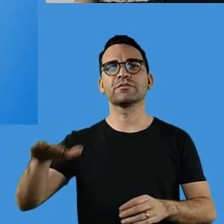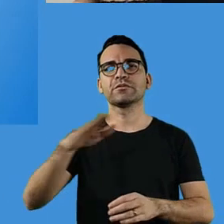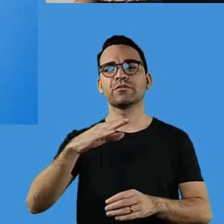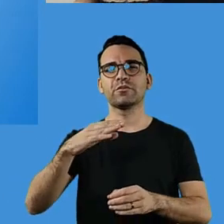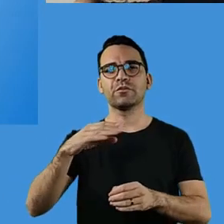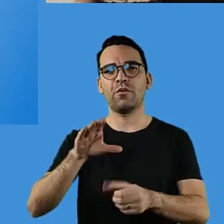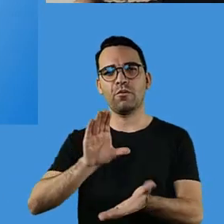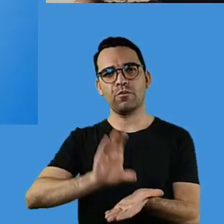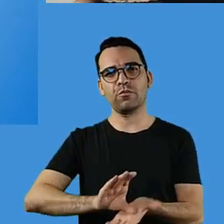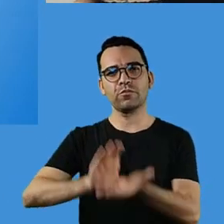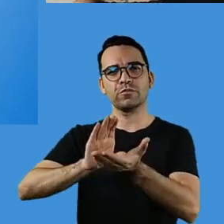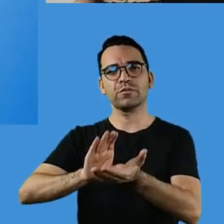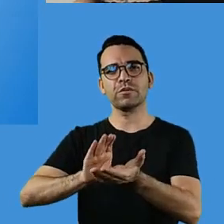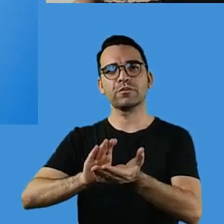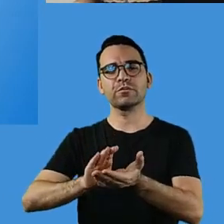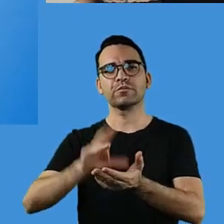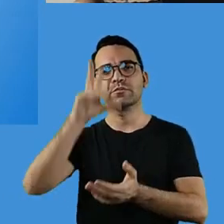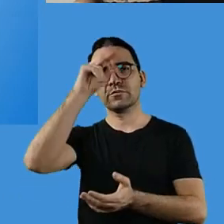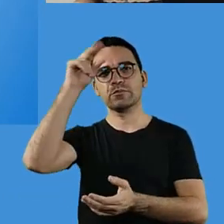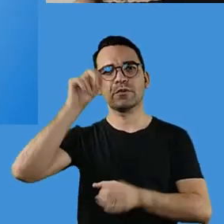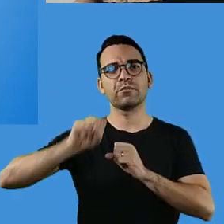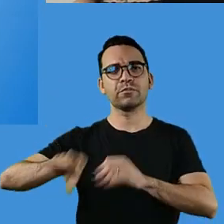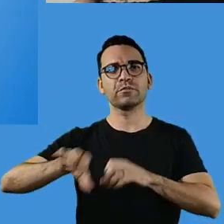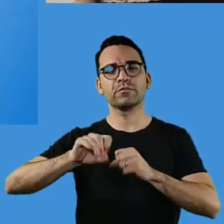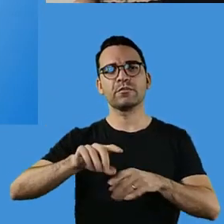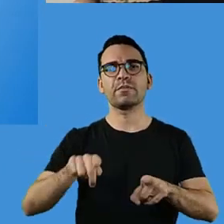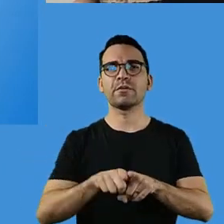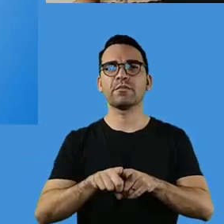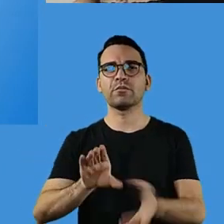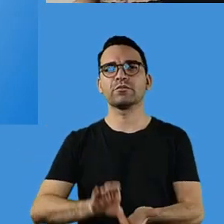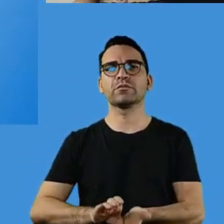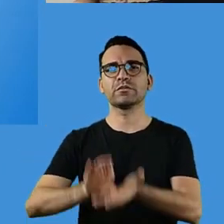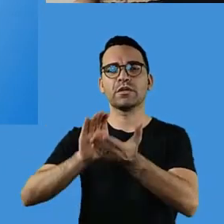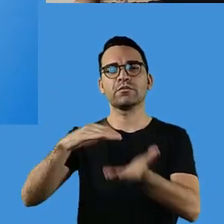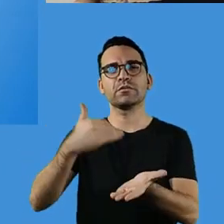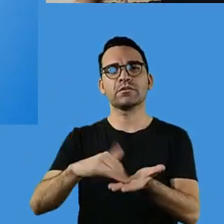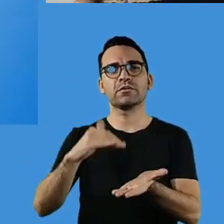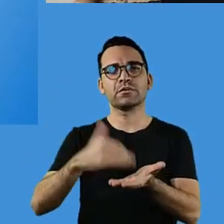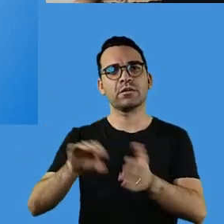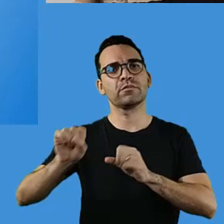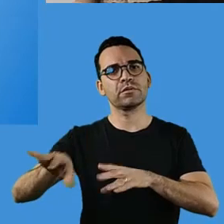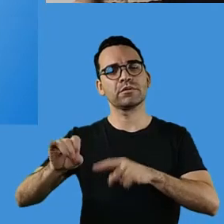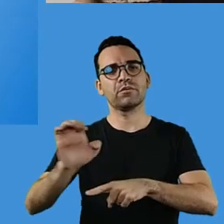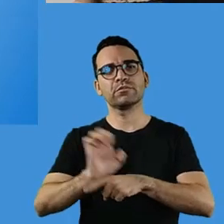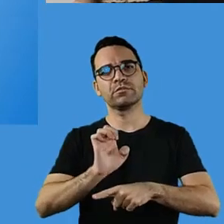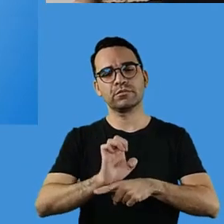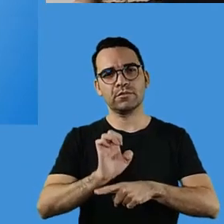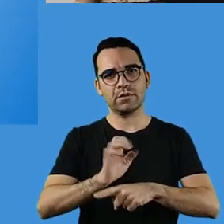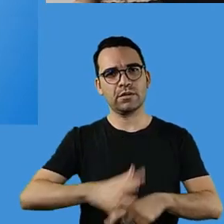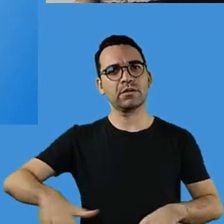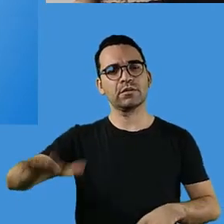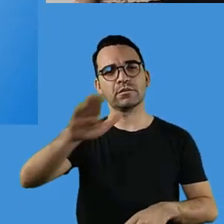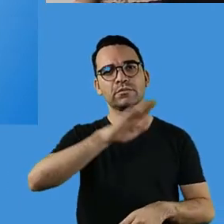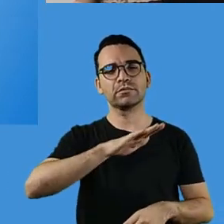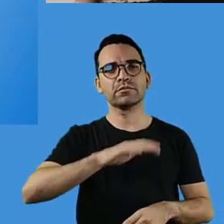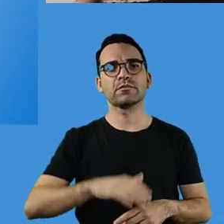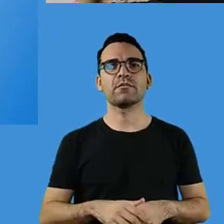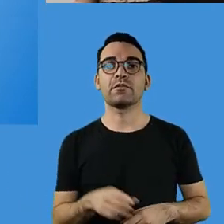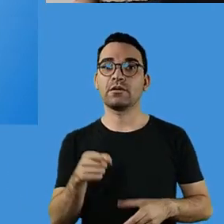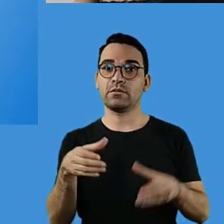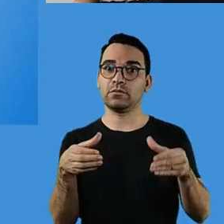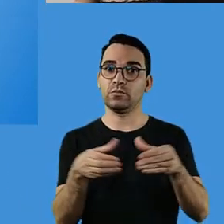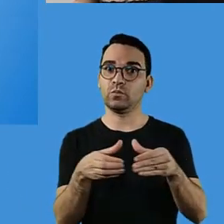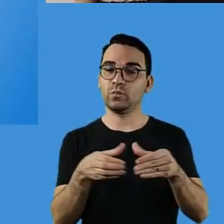pelo Concede, que é o Conselho de Secretários de Educação dos Estados, e